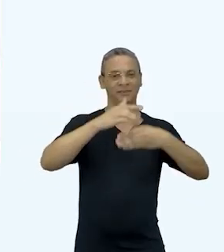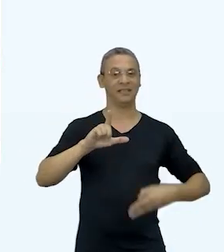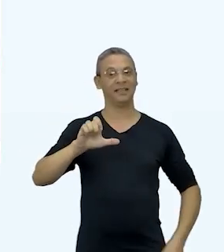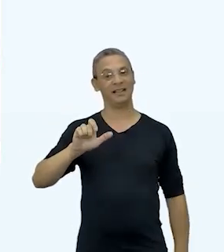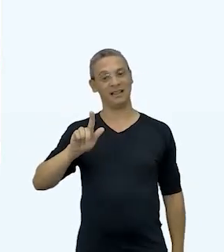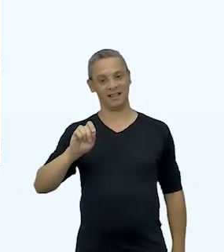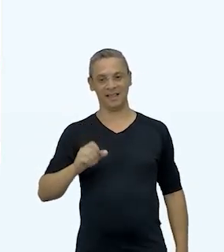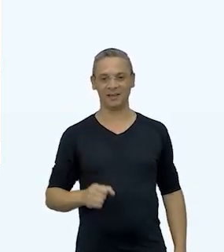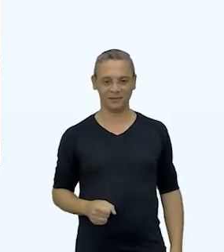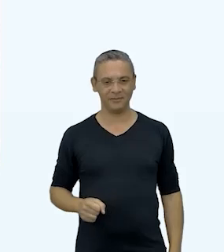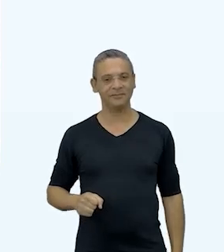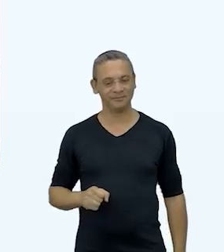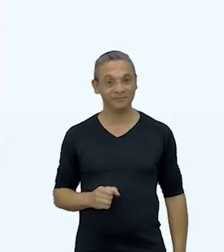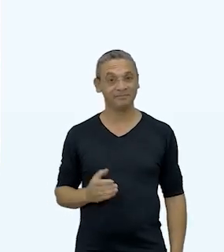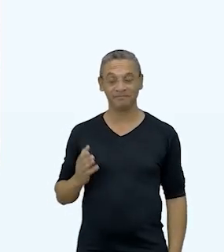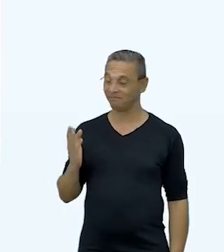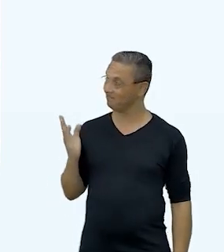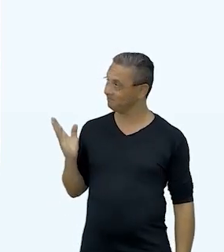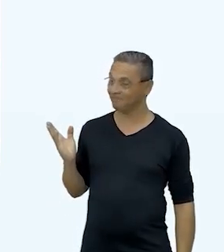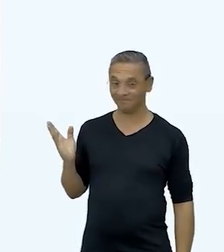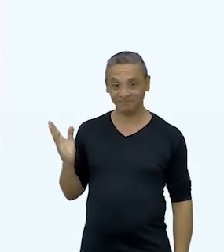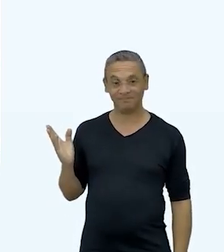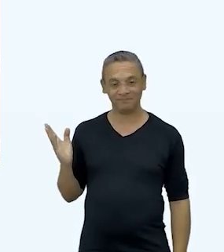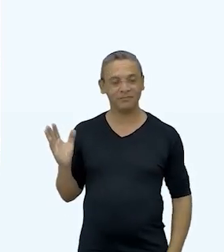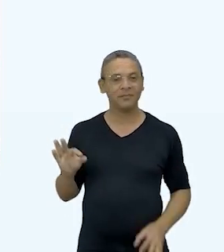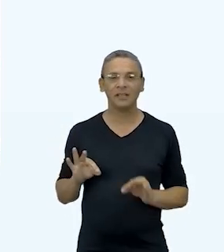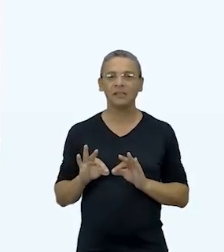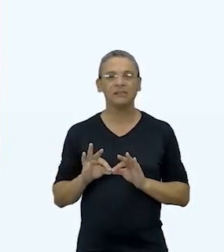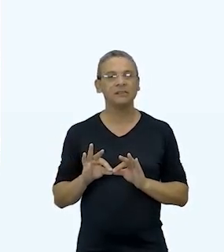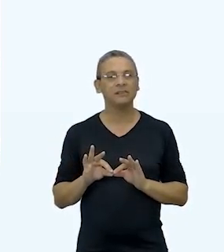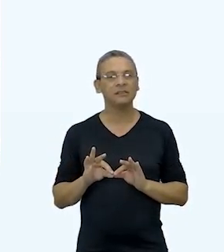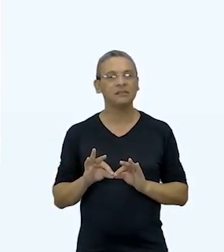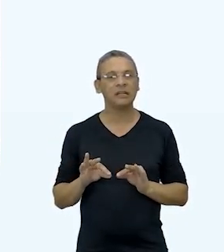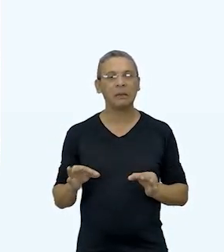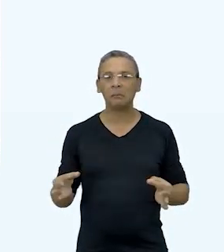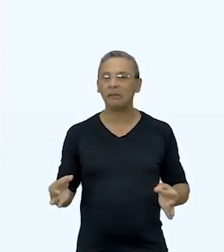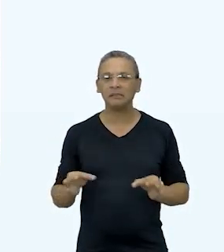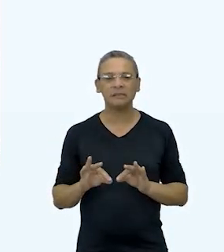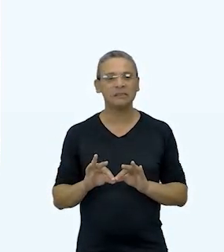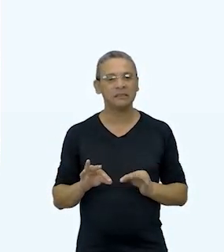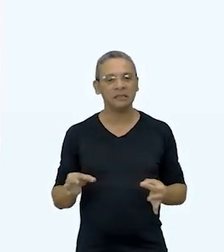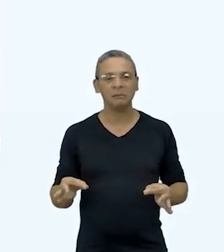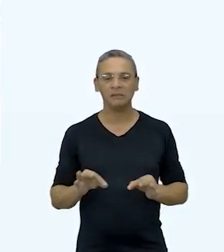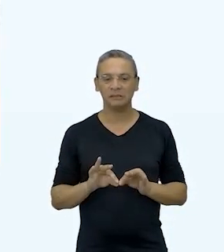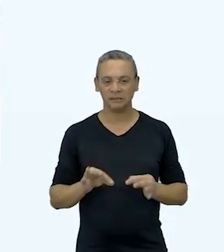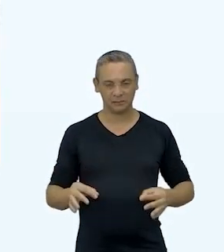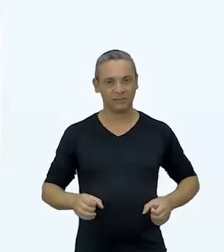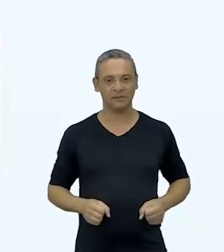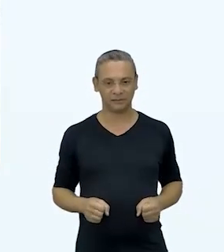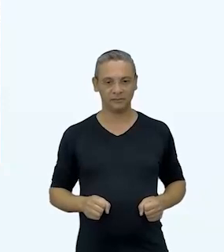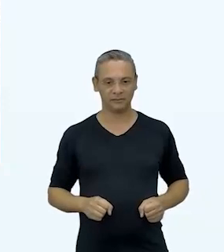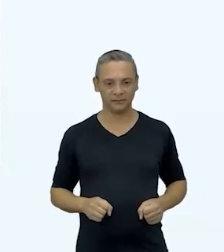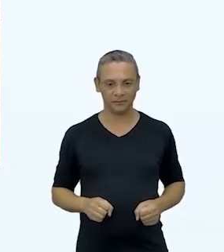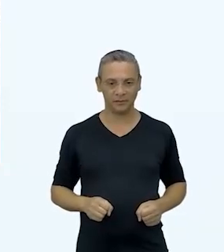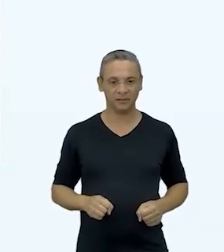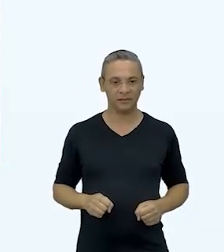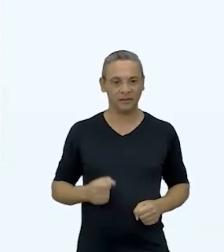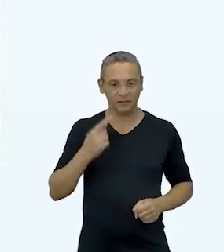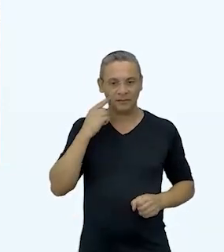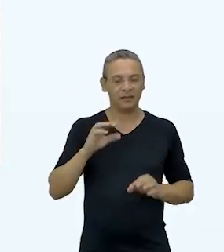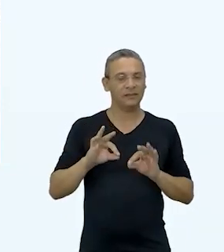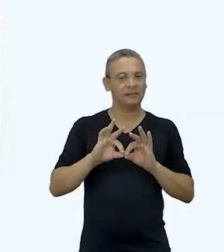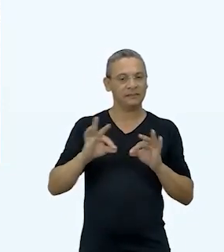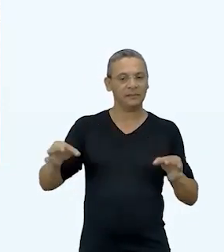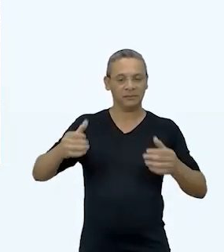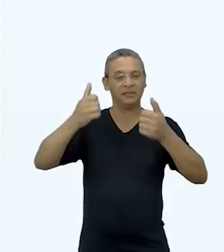O tijolo ecológico surpreende pela simplicidade na técnica construtiva para a montagem da casa. Com uma simples